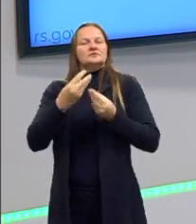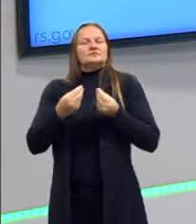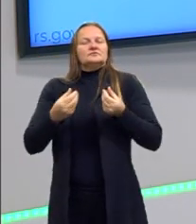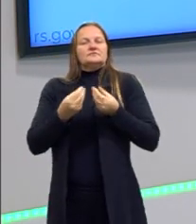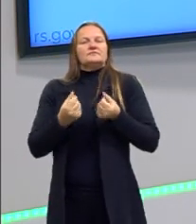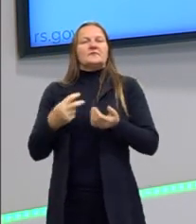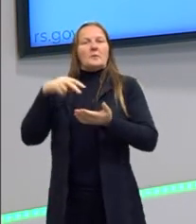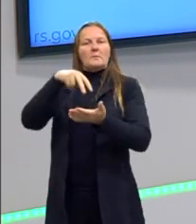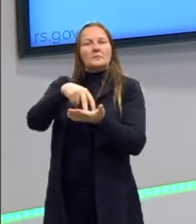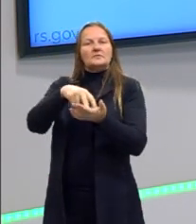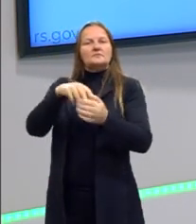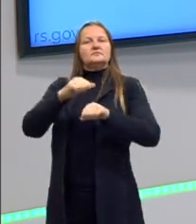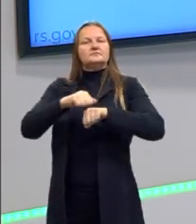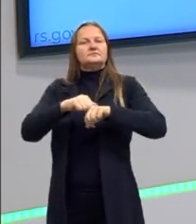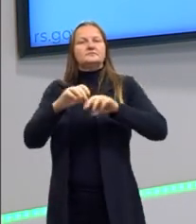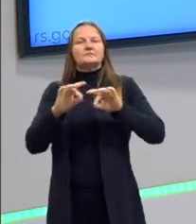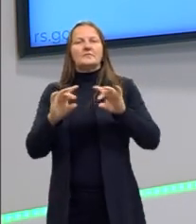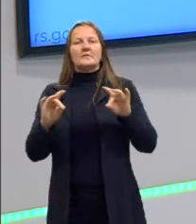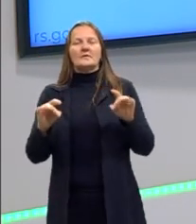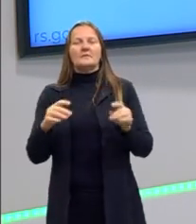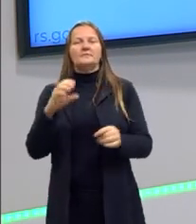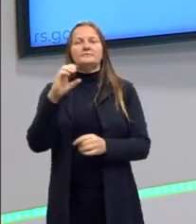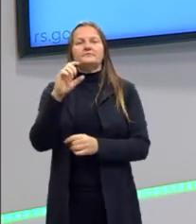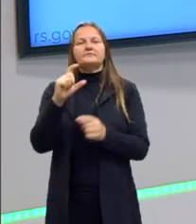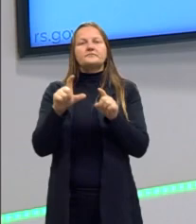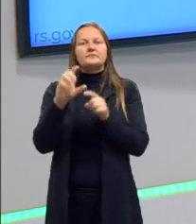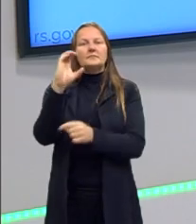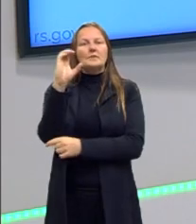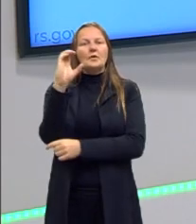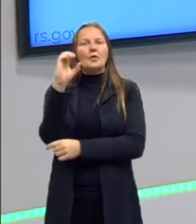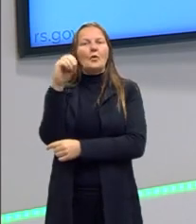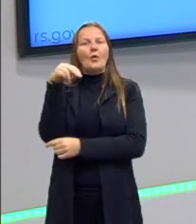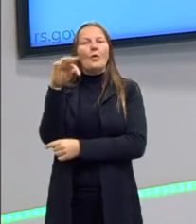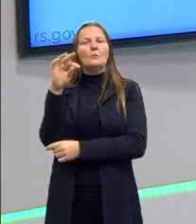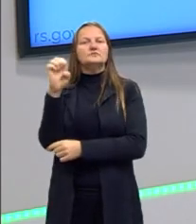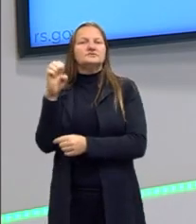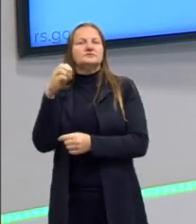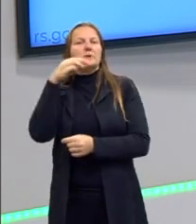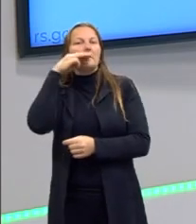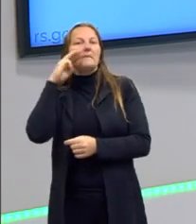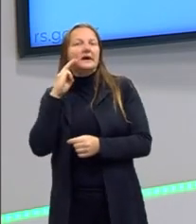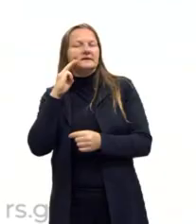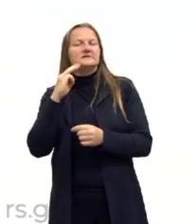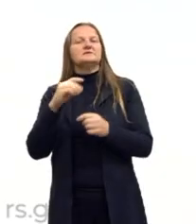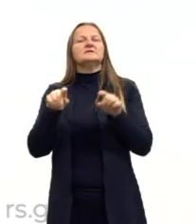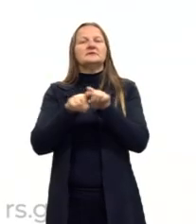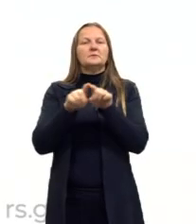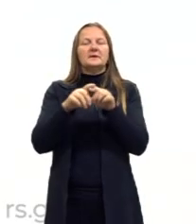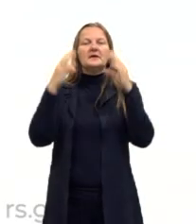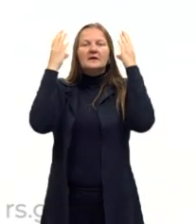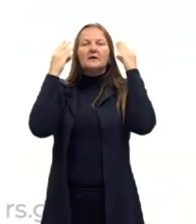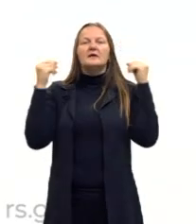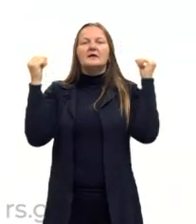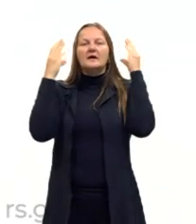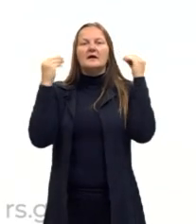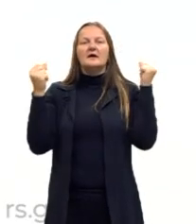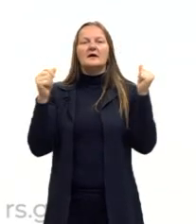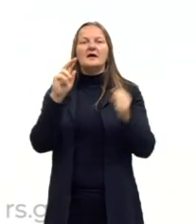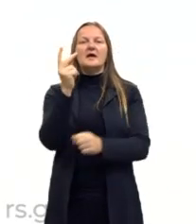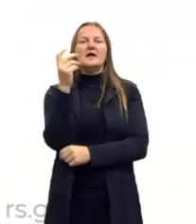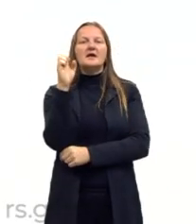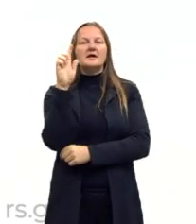e materialistas. Positivistas o Conte e materialistas o Marx e o Hegel. Para uma melhor